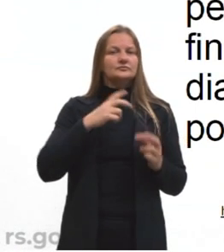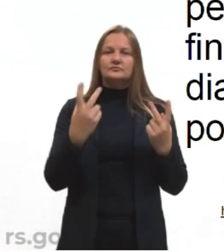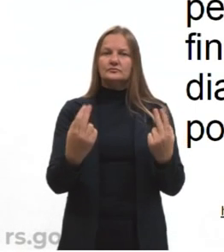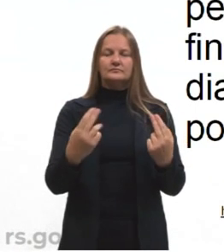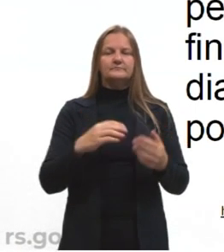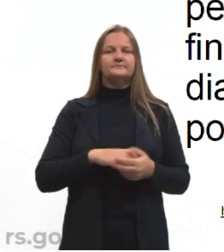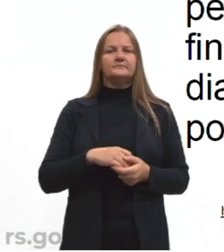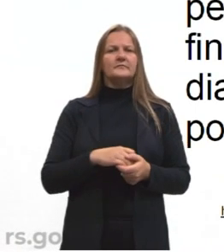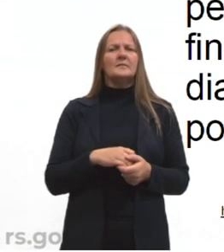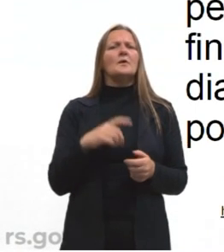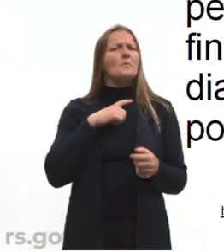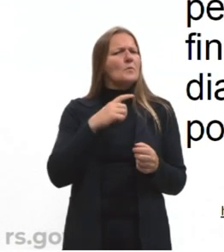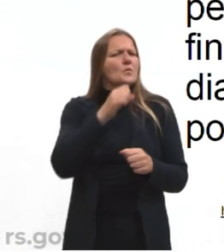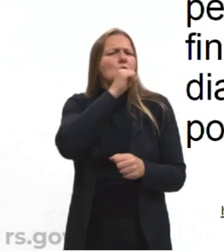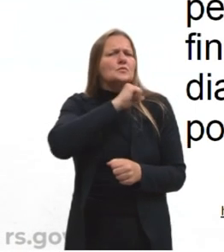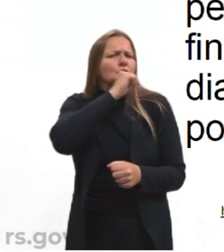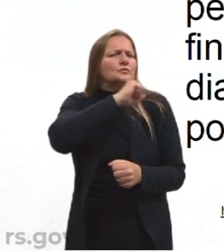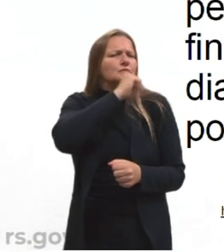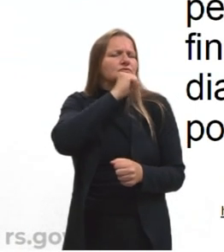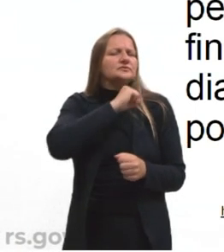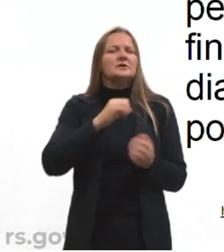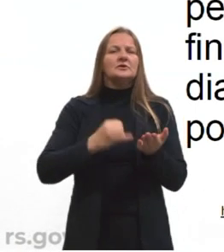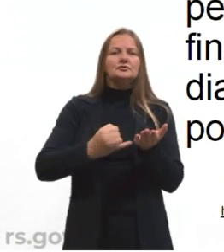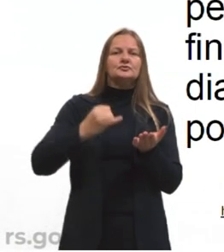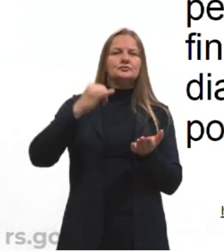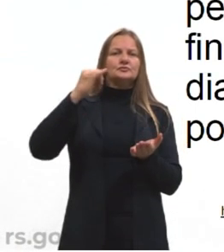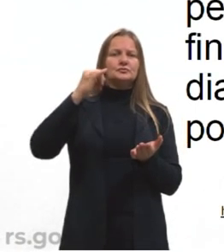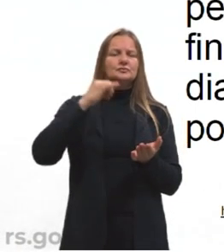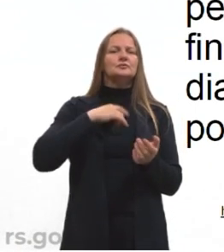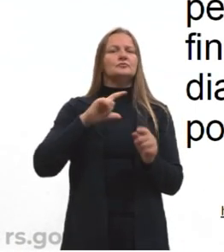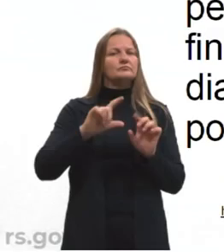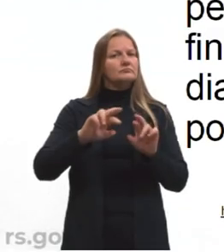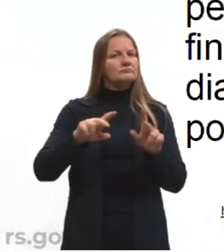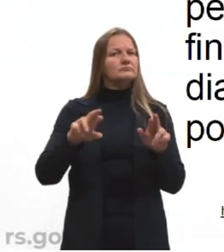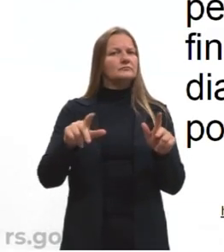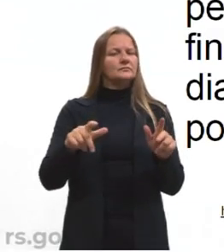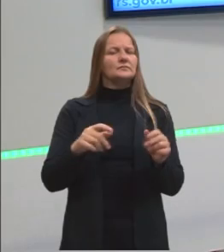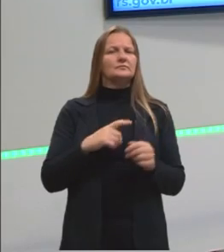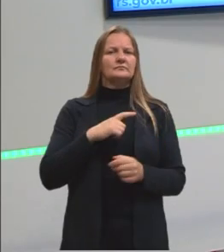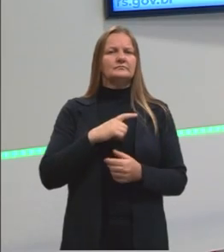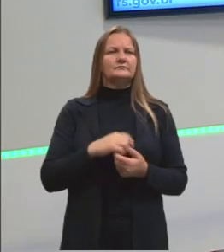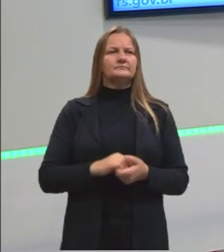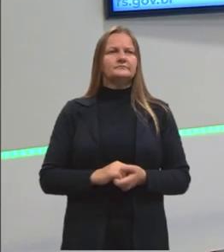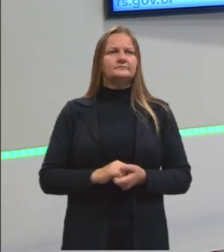Apesar de muito antiga, a ideia de juros pouco mudou ao longo do tempo.